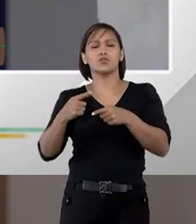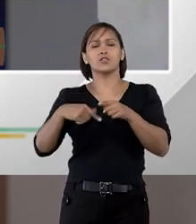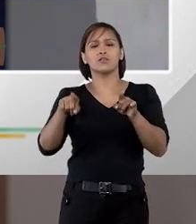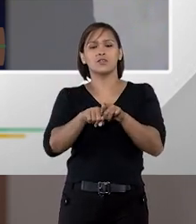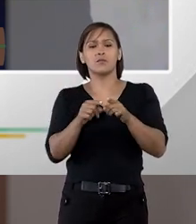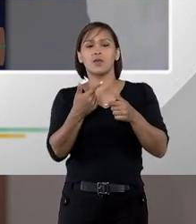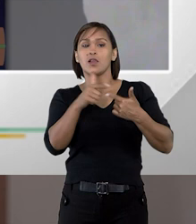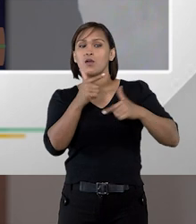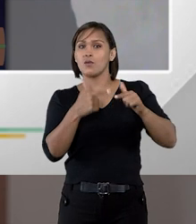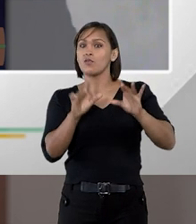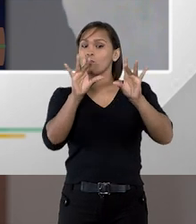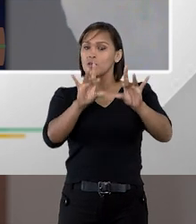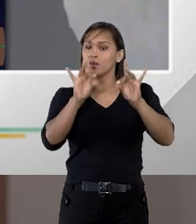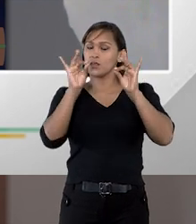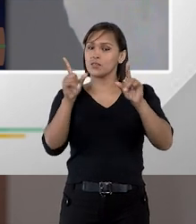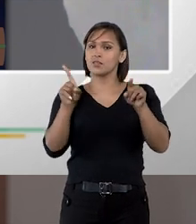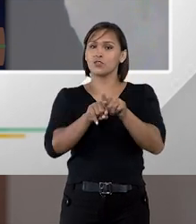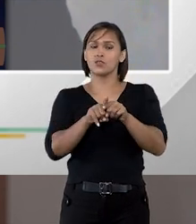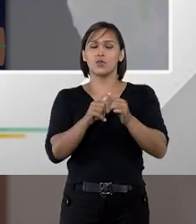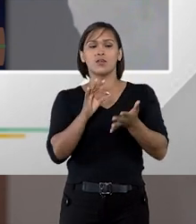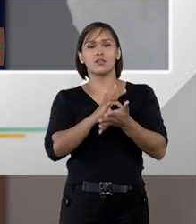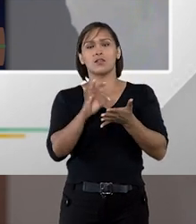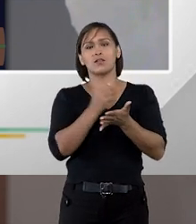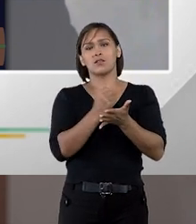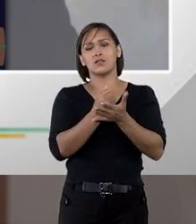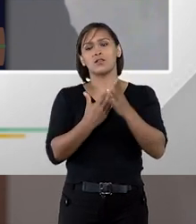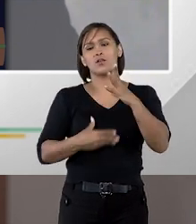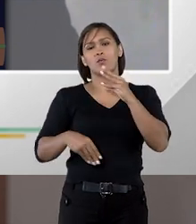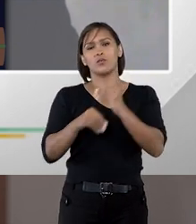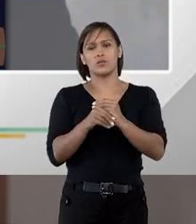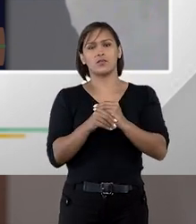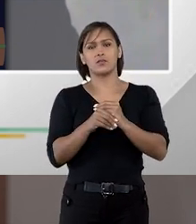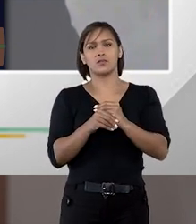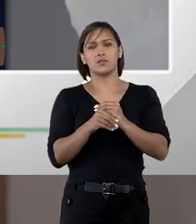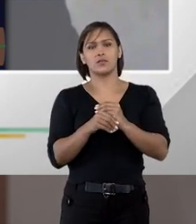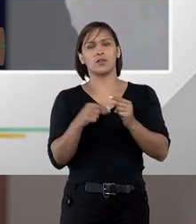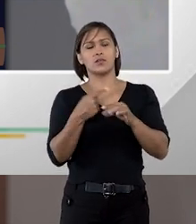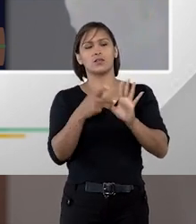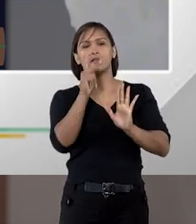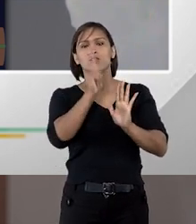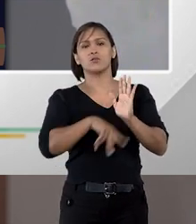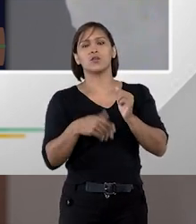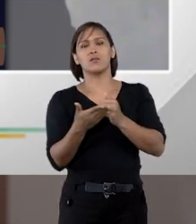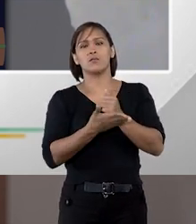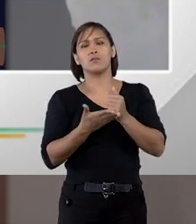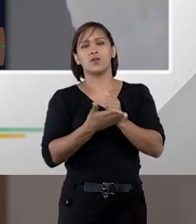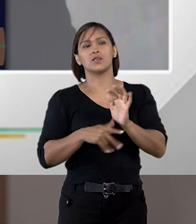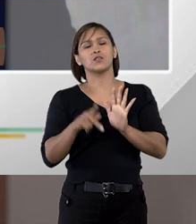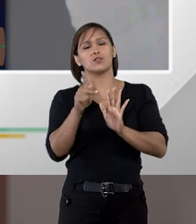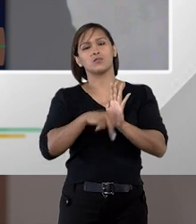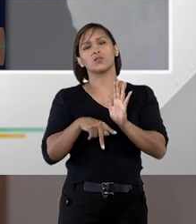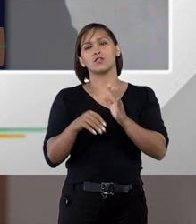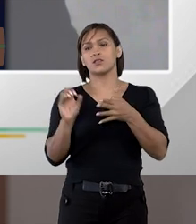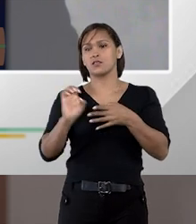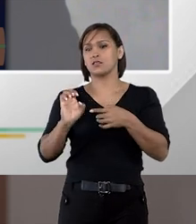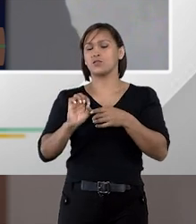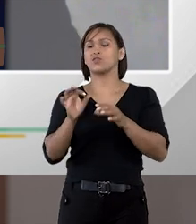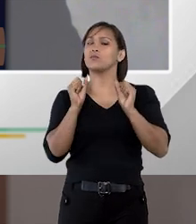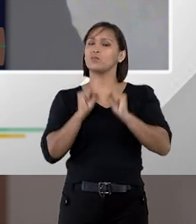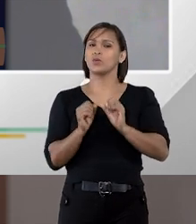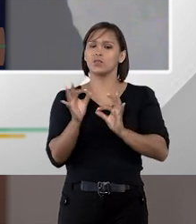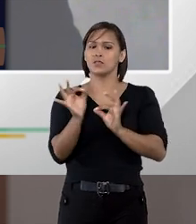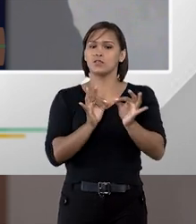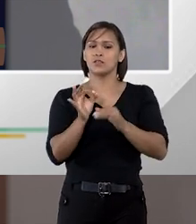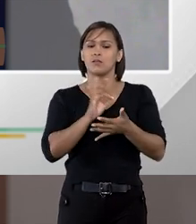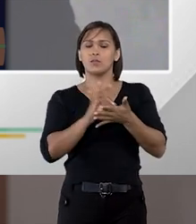lembrando que existem algumas exceções, inclusive, na contratação integrada, em que o projeto básico, o projeto executivo, podem ser